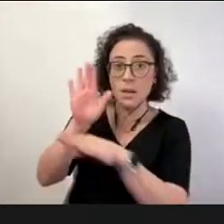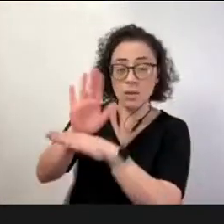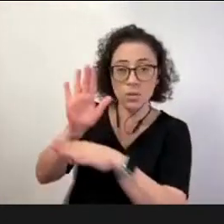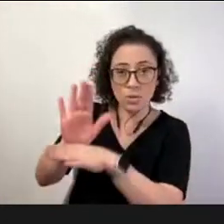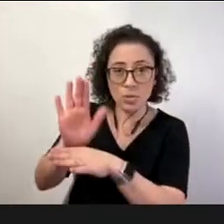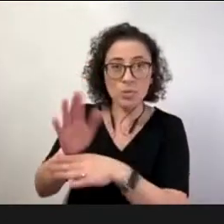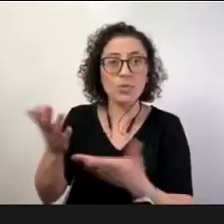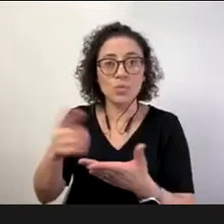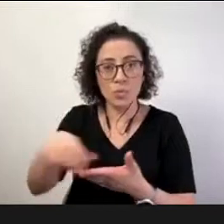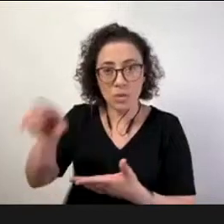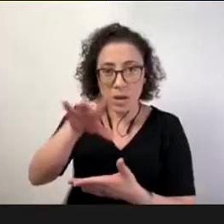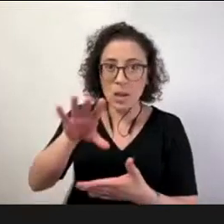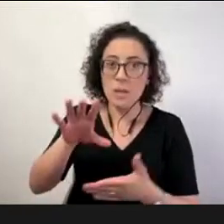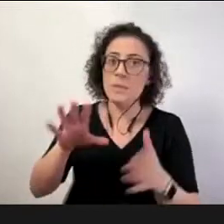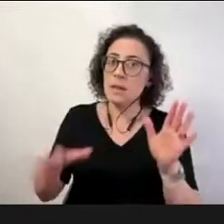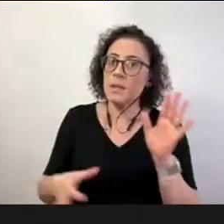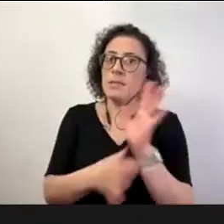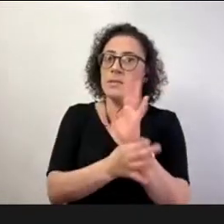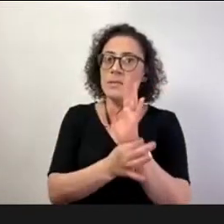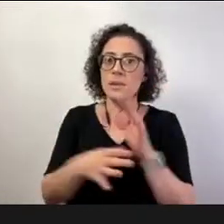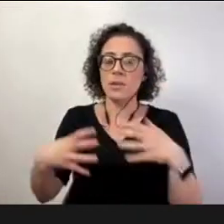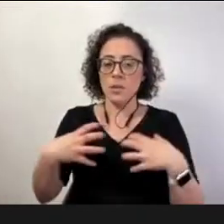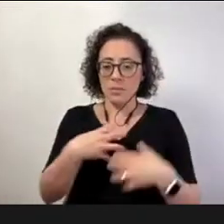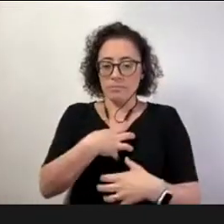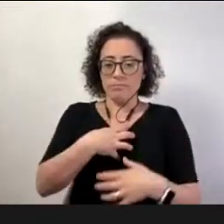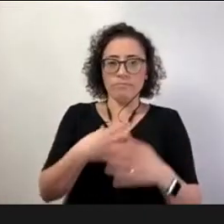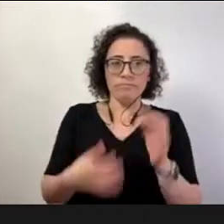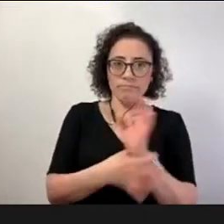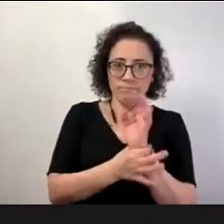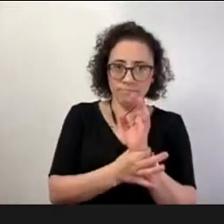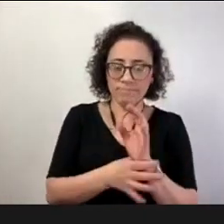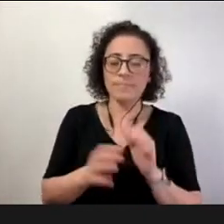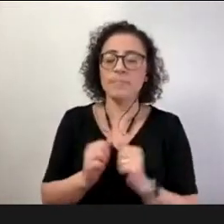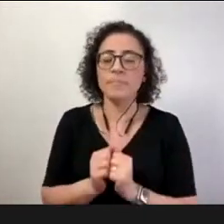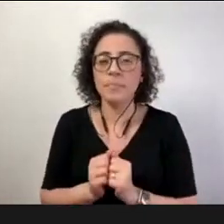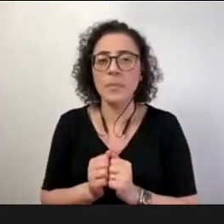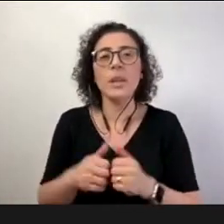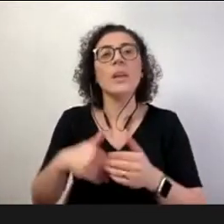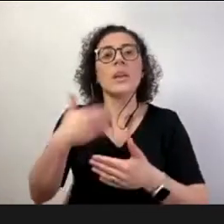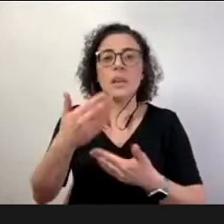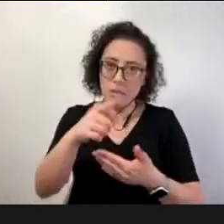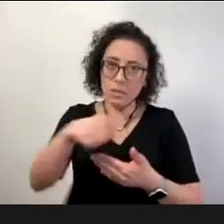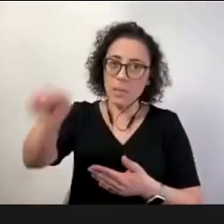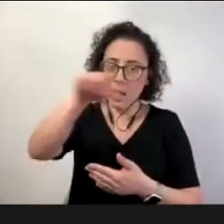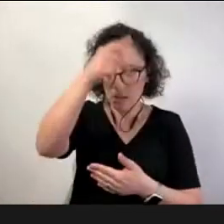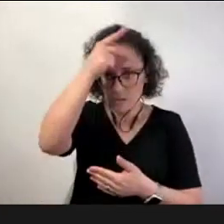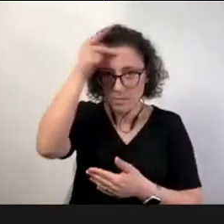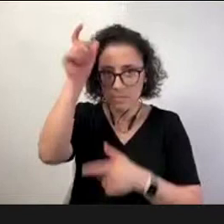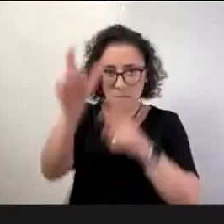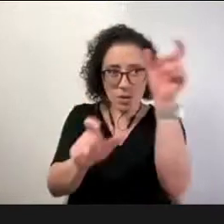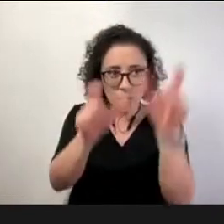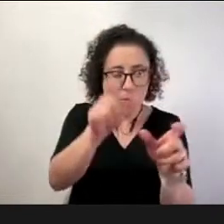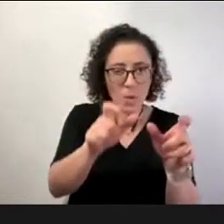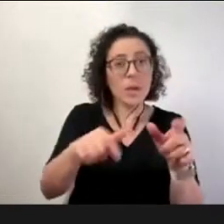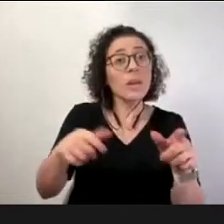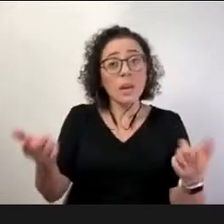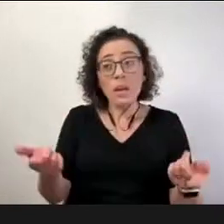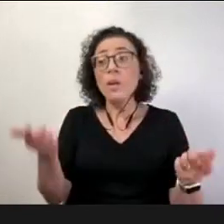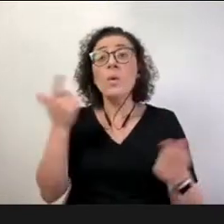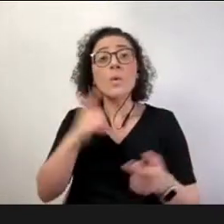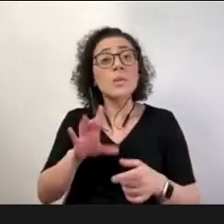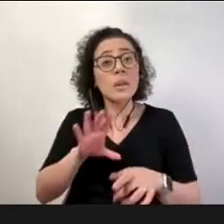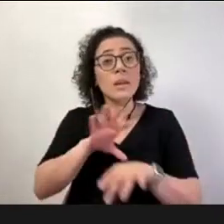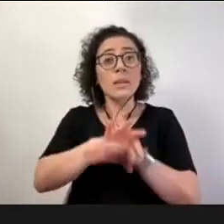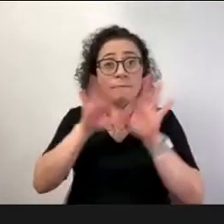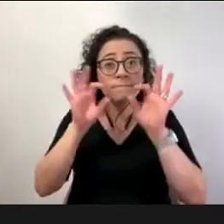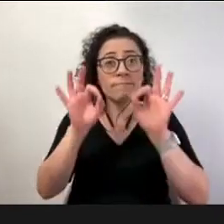preservar a ação educacional que era uma premissa e as pessoas e garantir que a aprendizagem possa continuar acontecendo num